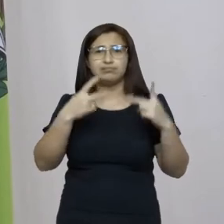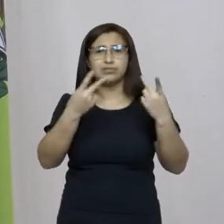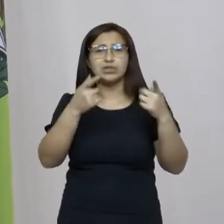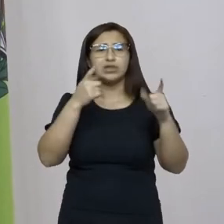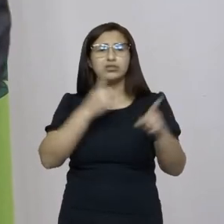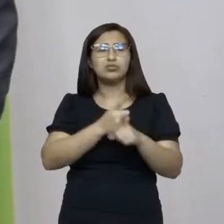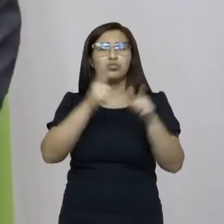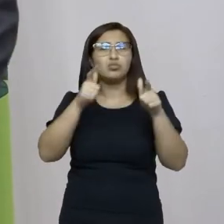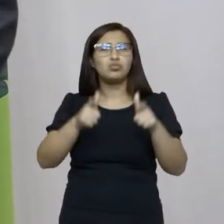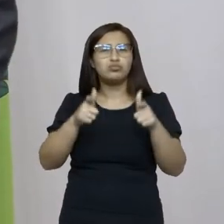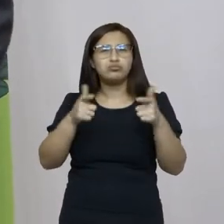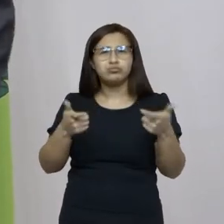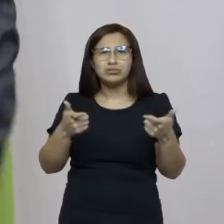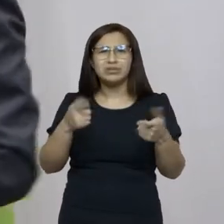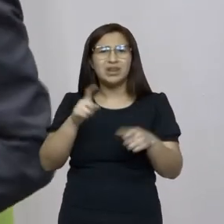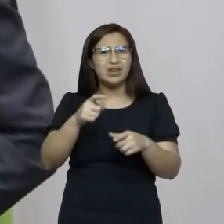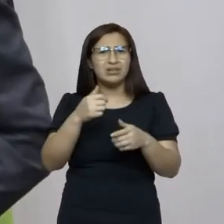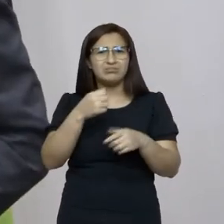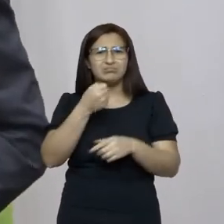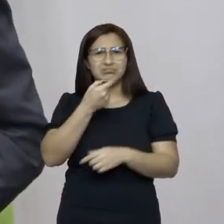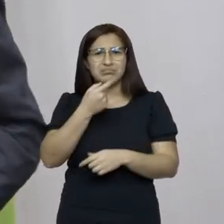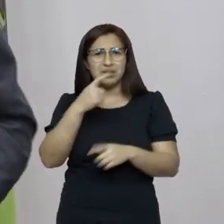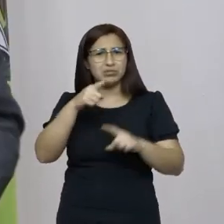medicamento que é proibido